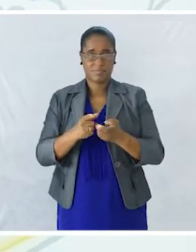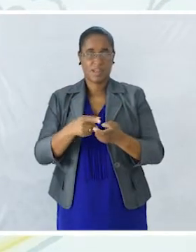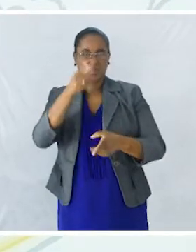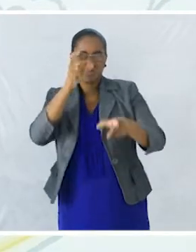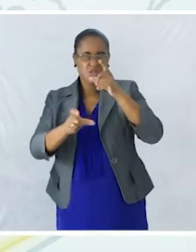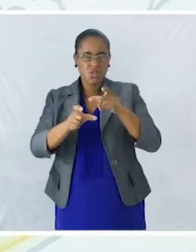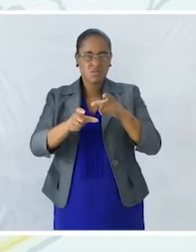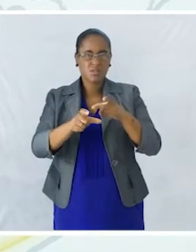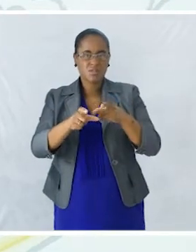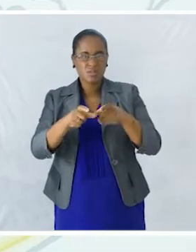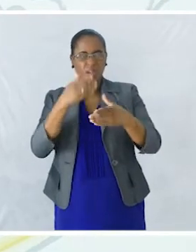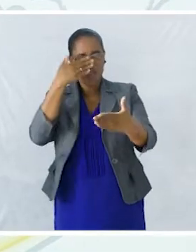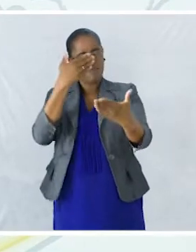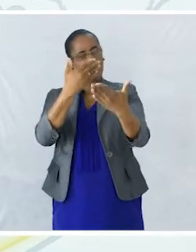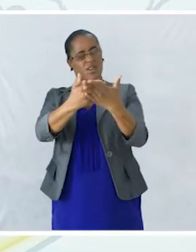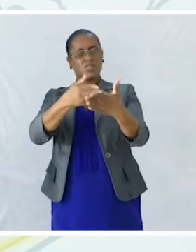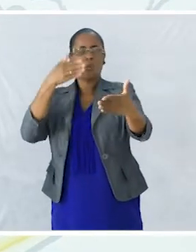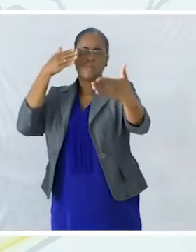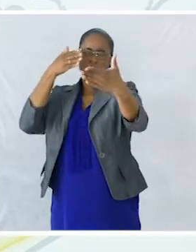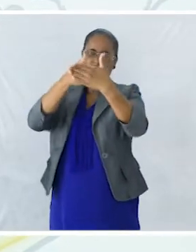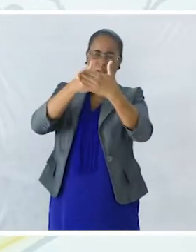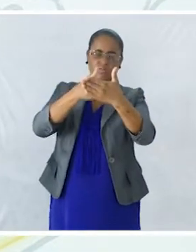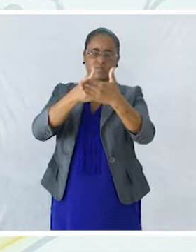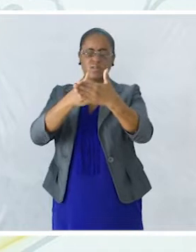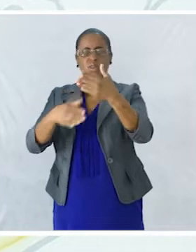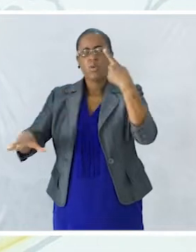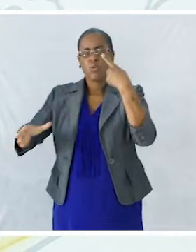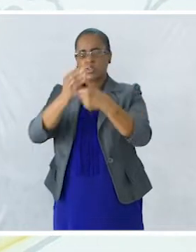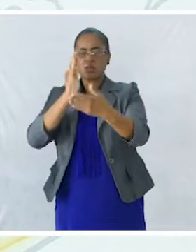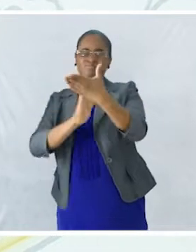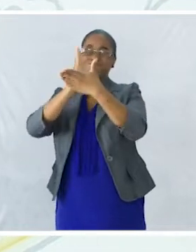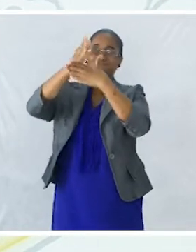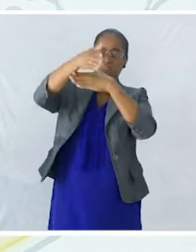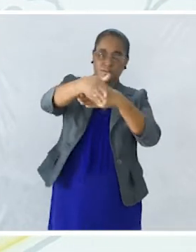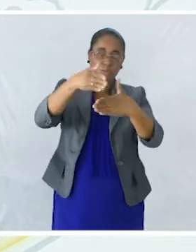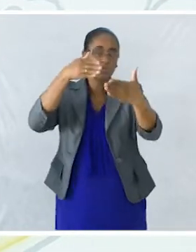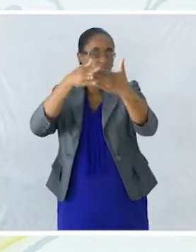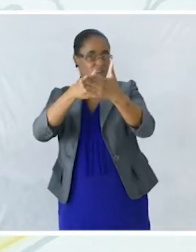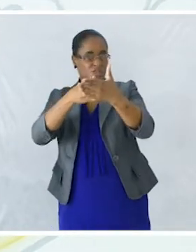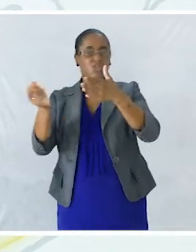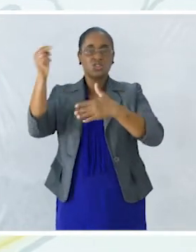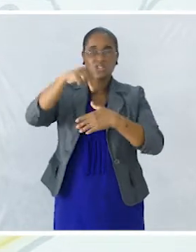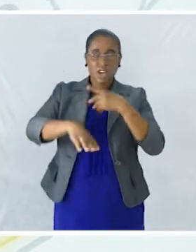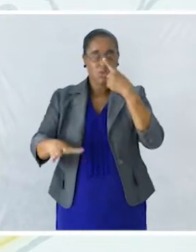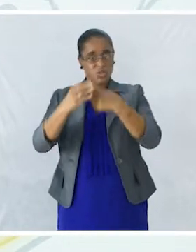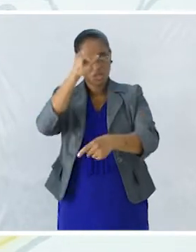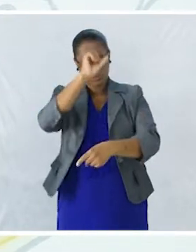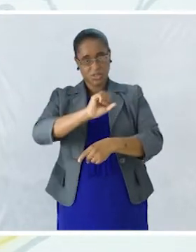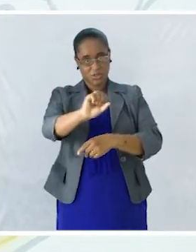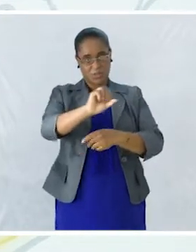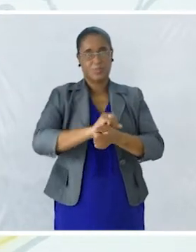à frente dos obstáculos conseguem ultrapassar os obstáculos e chegar aos seus objetivos.